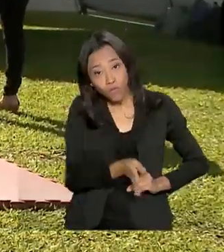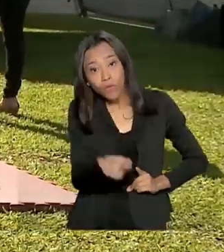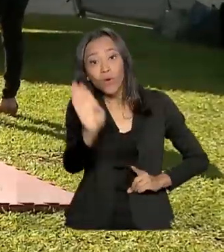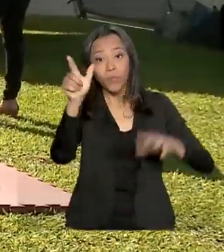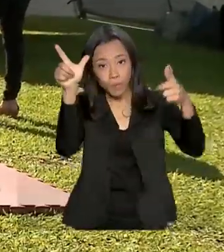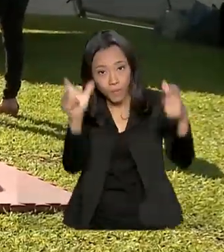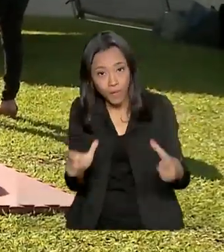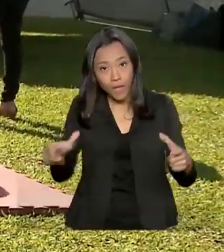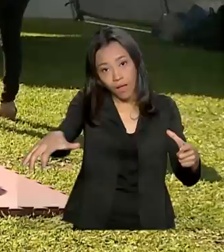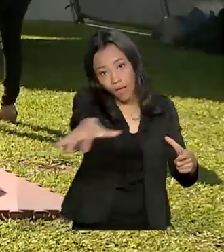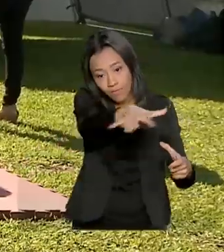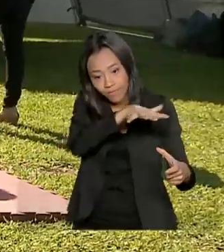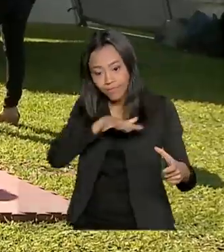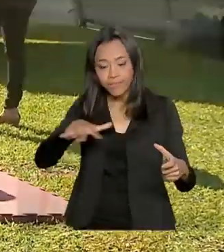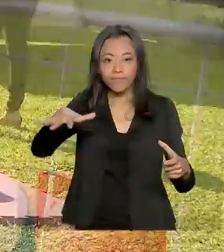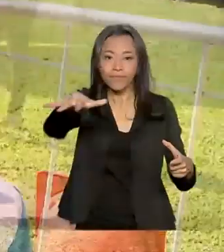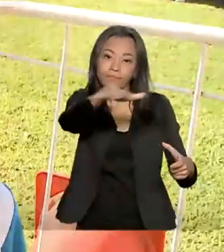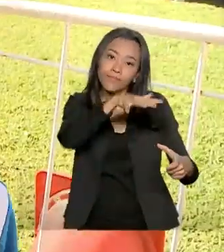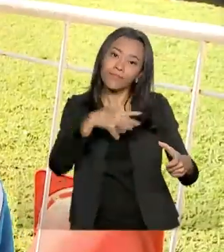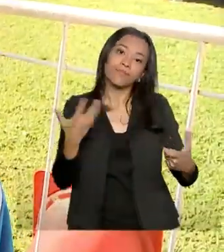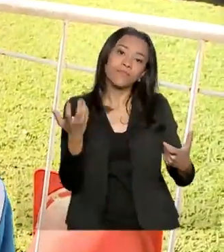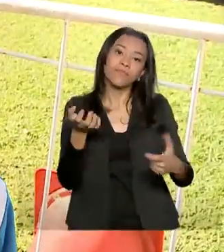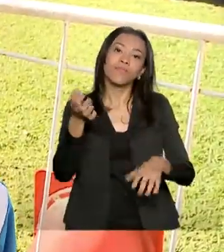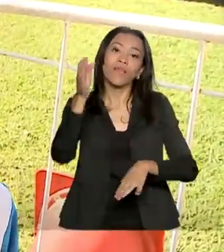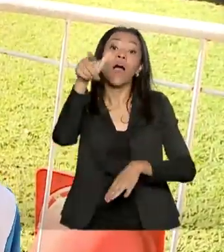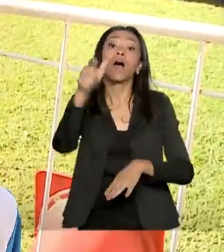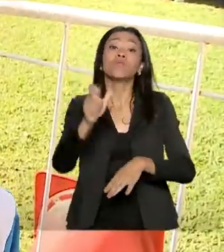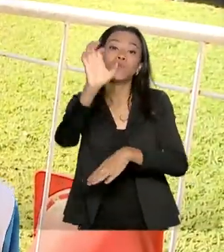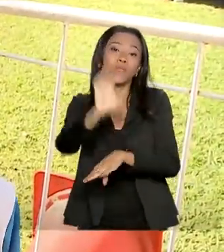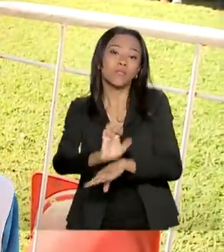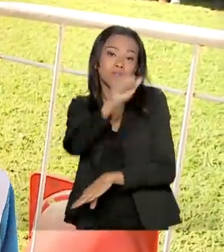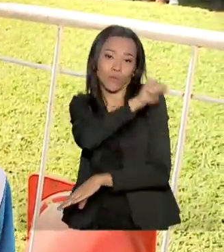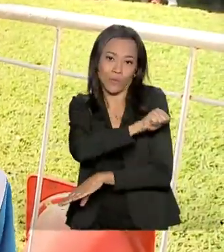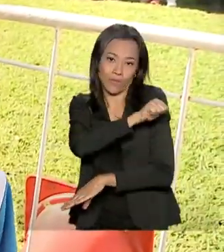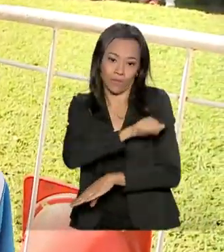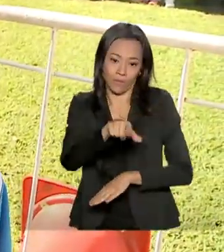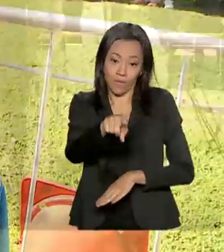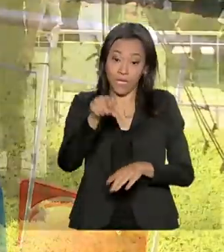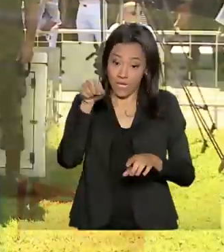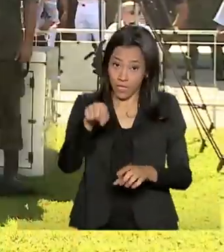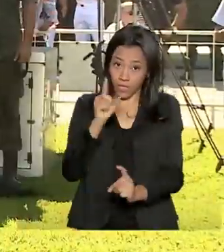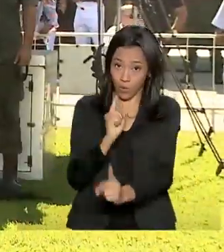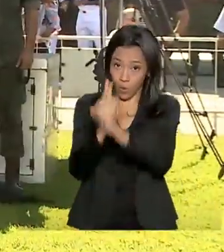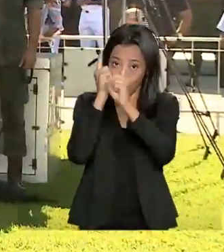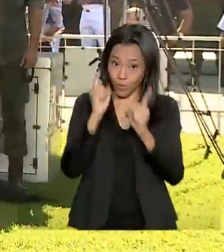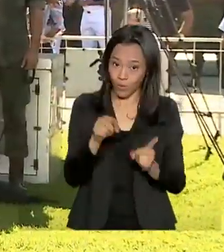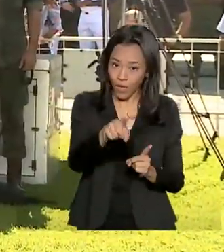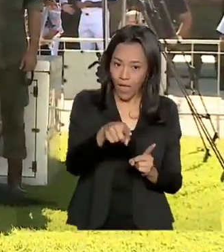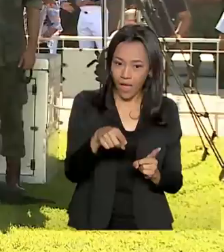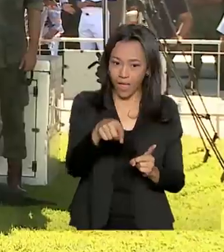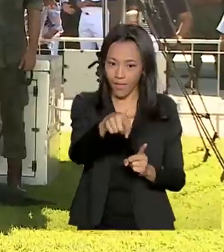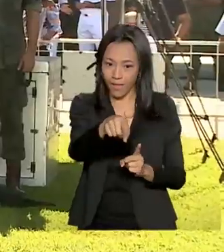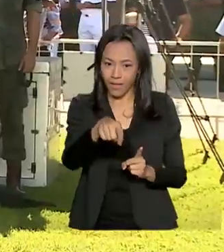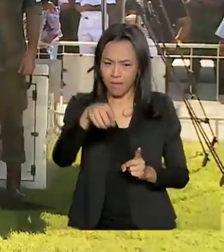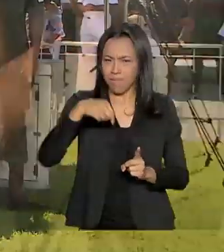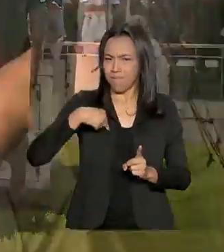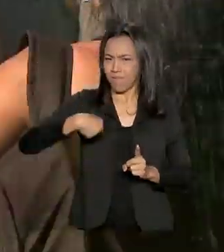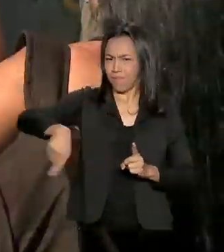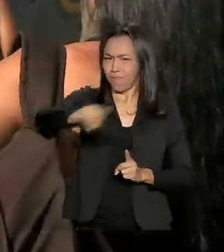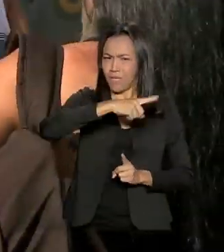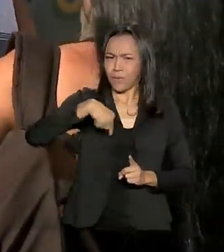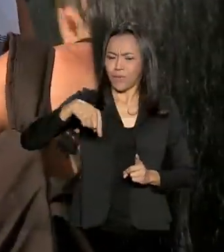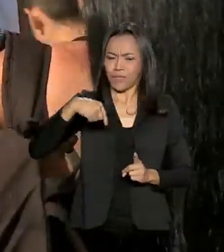o Centro de Instrução Almirante Silvio Camargo, que fica no Rio de Janeiro. No evento, um dia de fuzileiro naval e marinheiro,